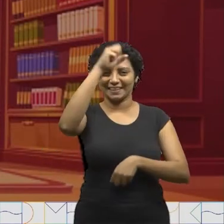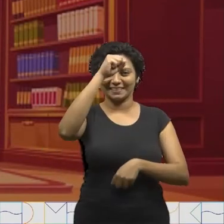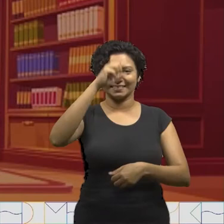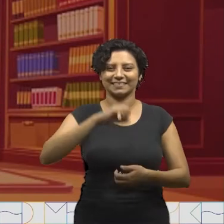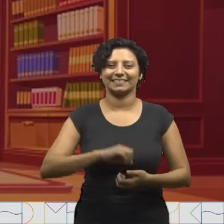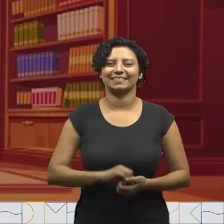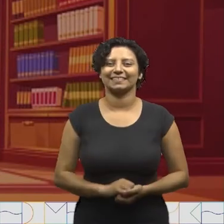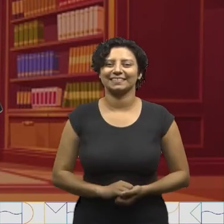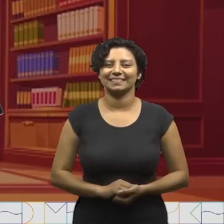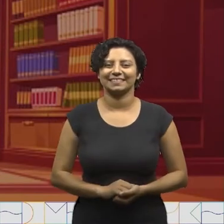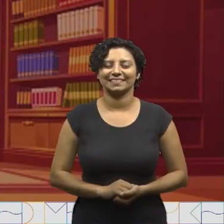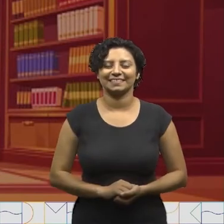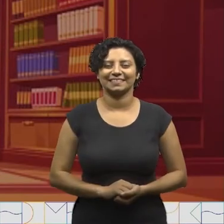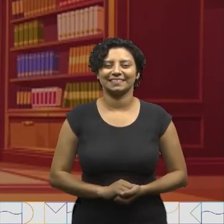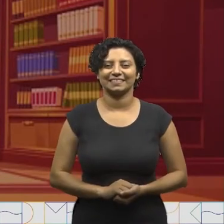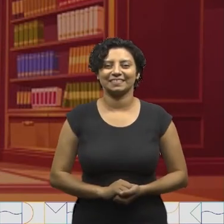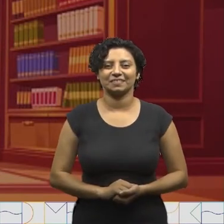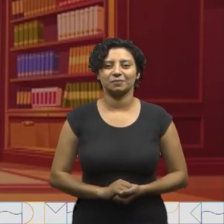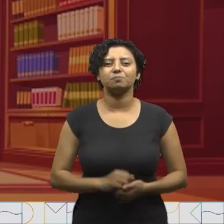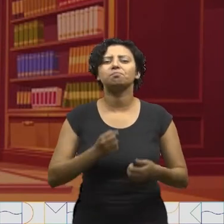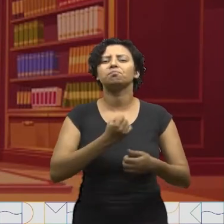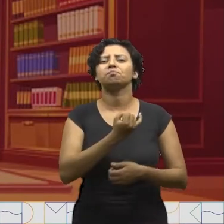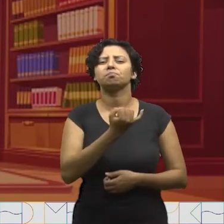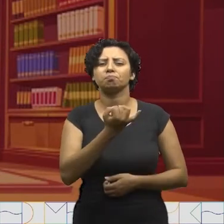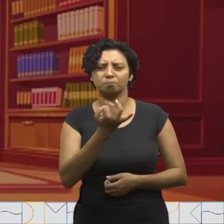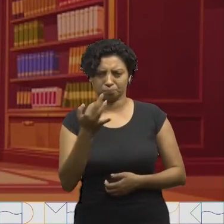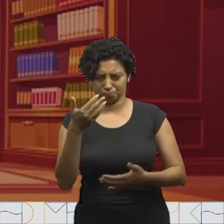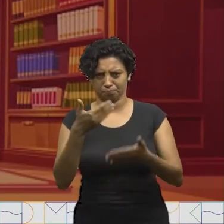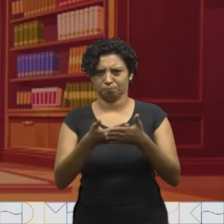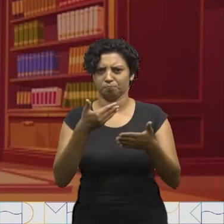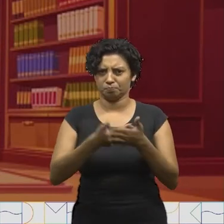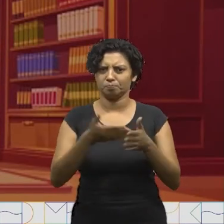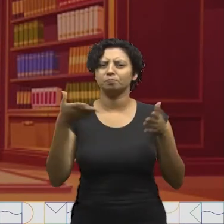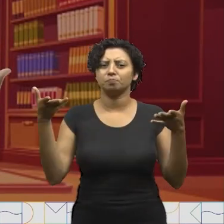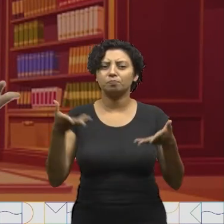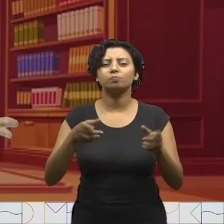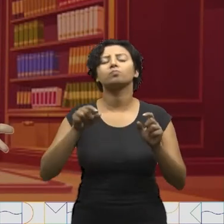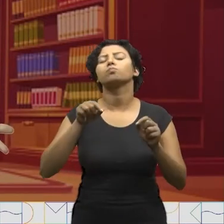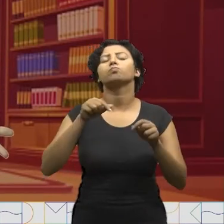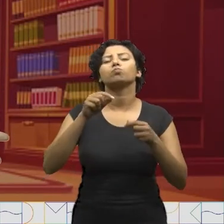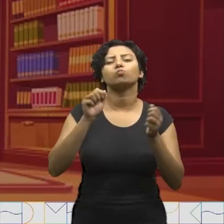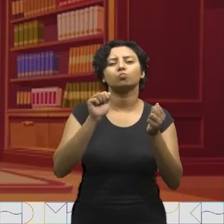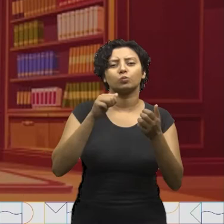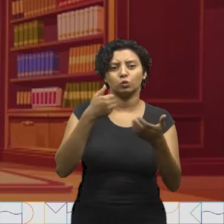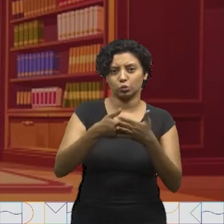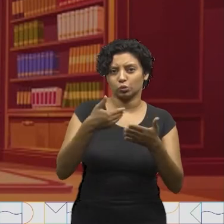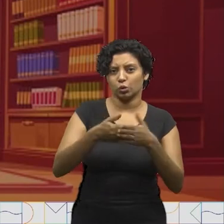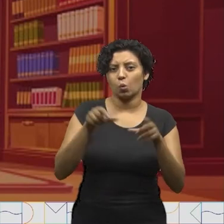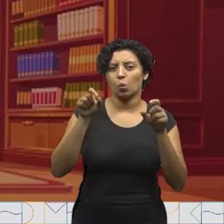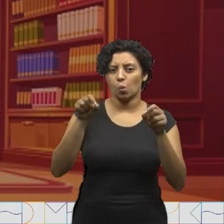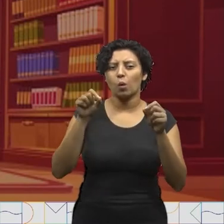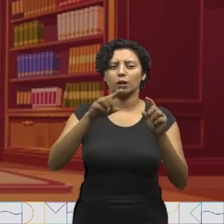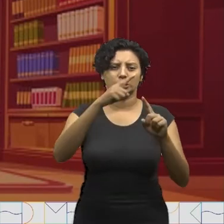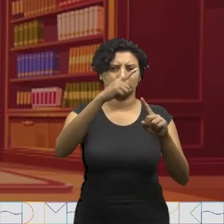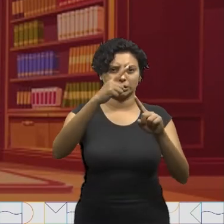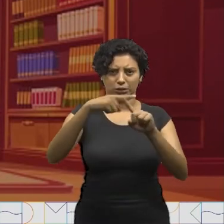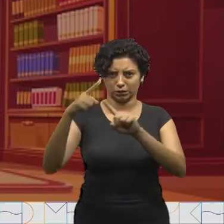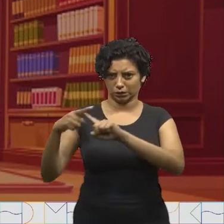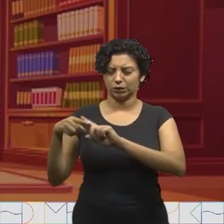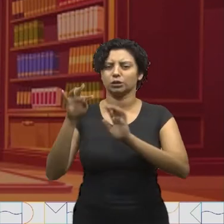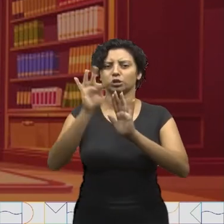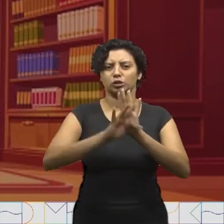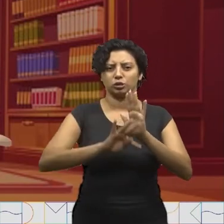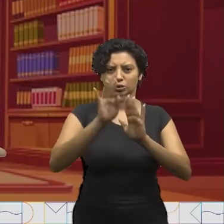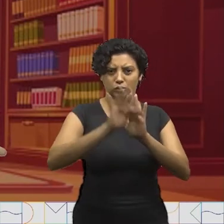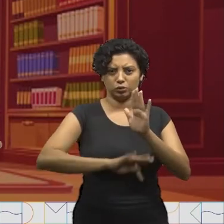Hora de Aprender. Vamos lá? Em muitas das nossas aulas, temos trabalhado com textos de diferentes